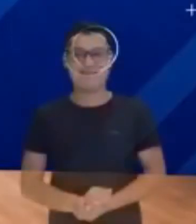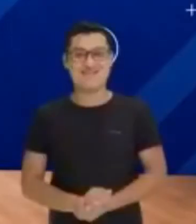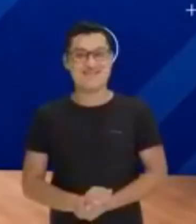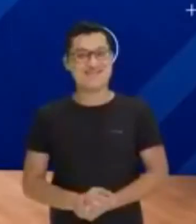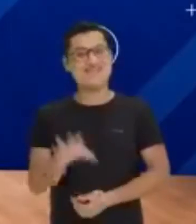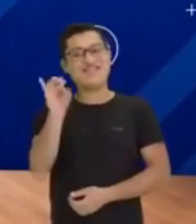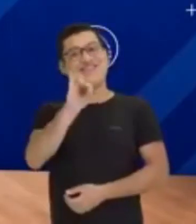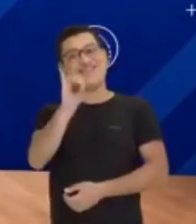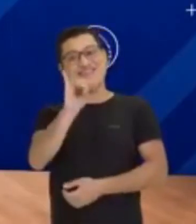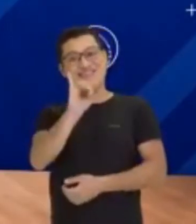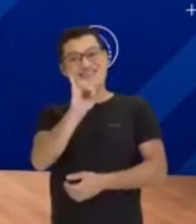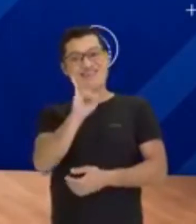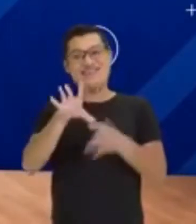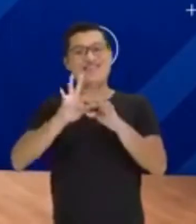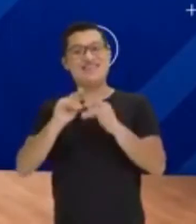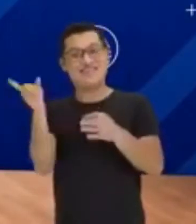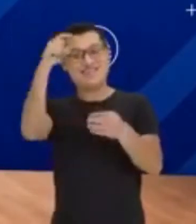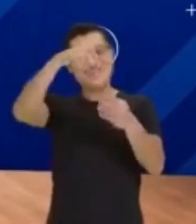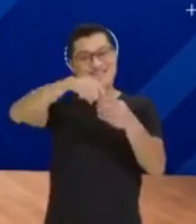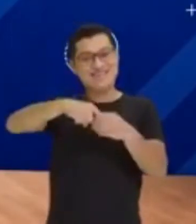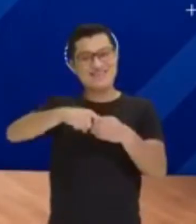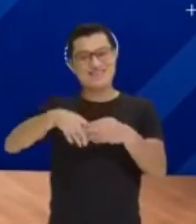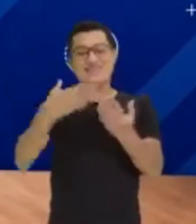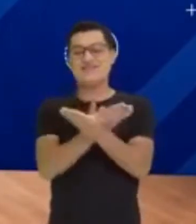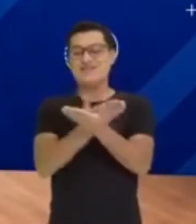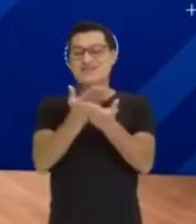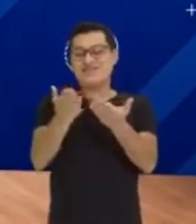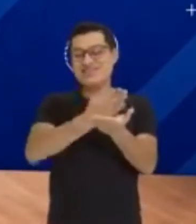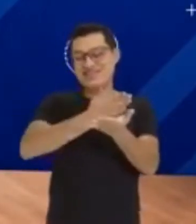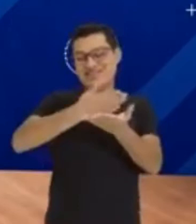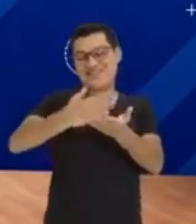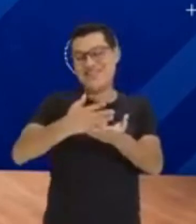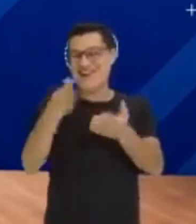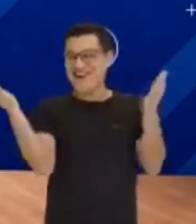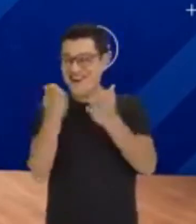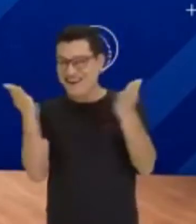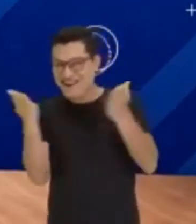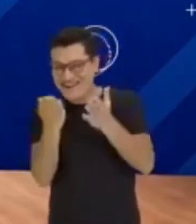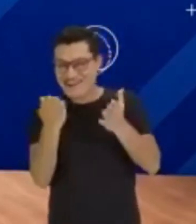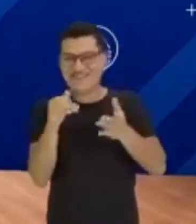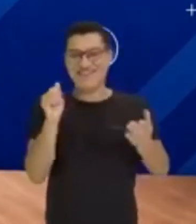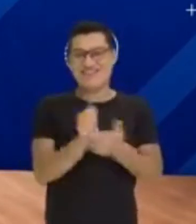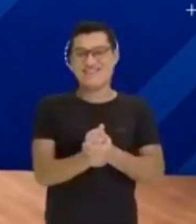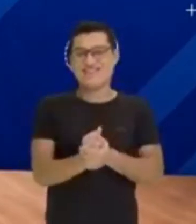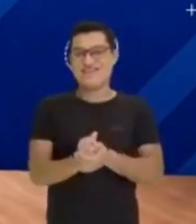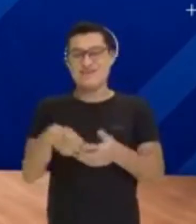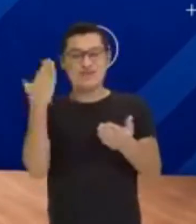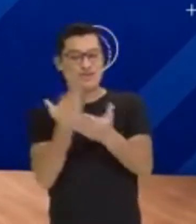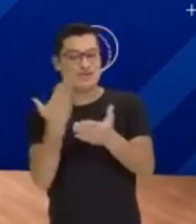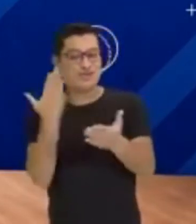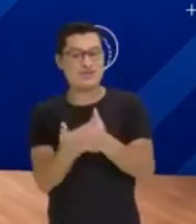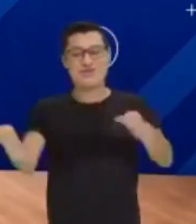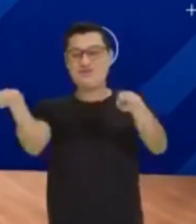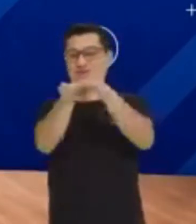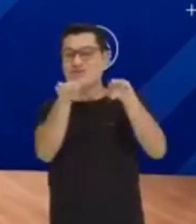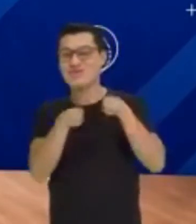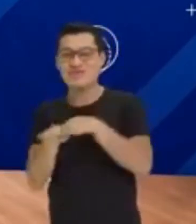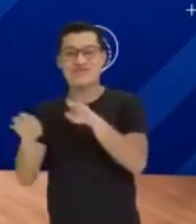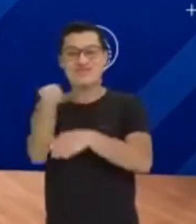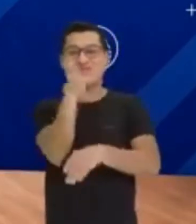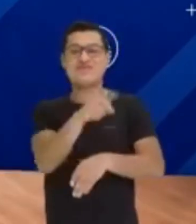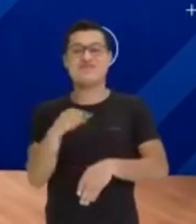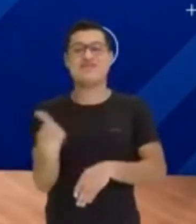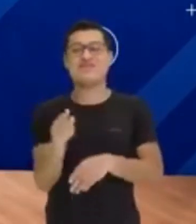Valendo! Estamos aqui de volta para dar continuidade. Agora que você já estou, a razão, a proporção, agora. Agora eu te